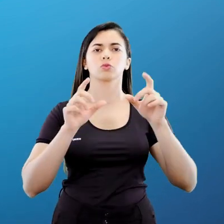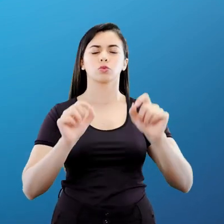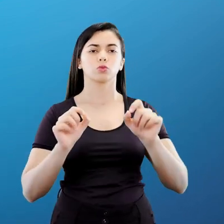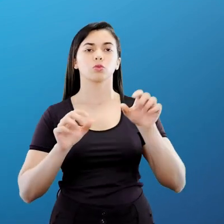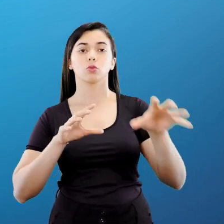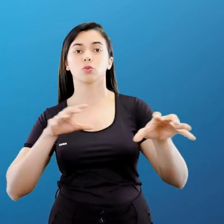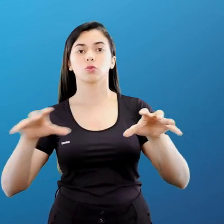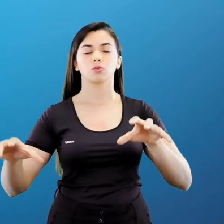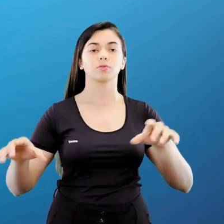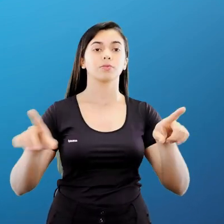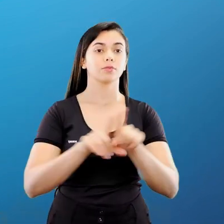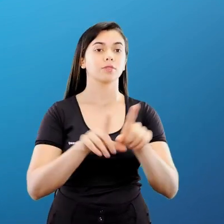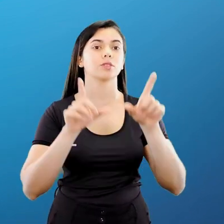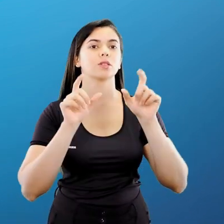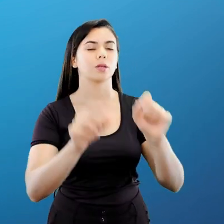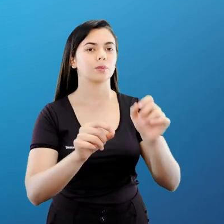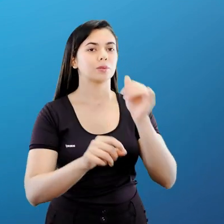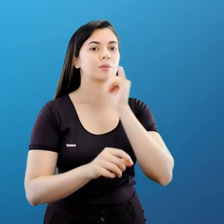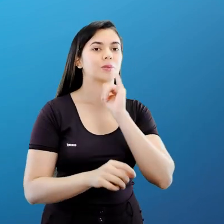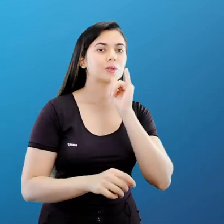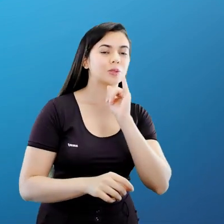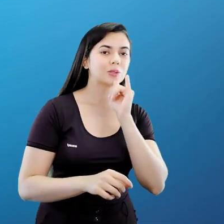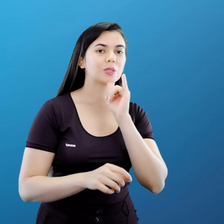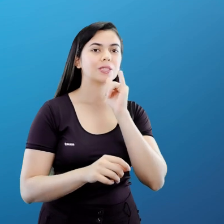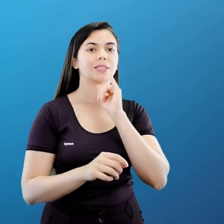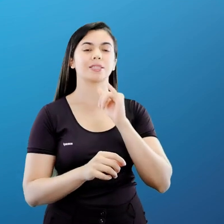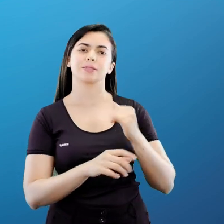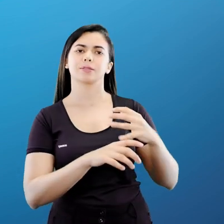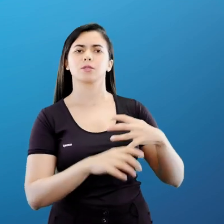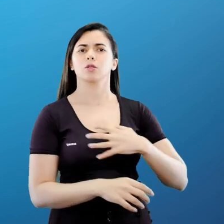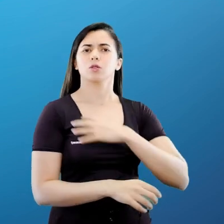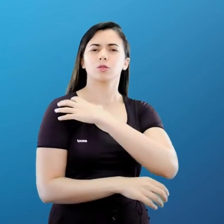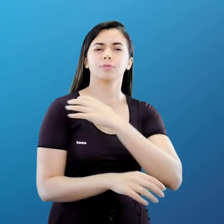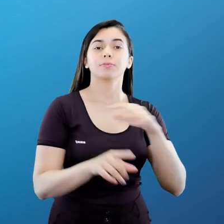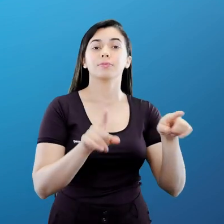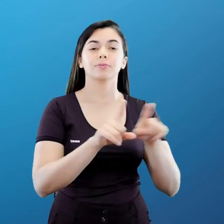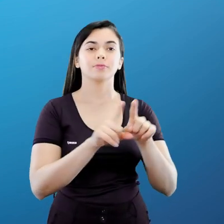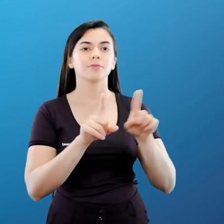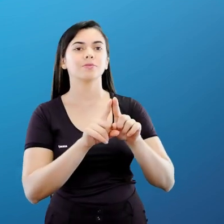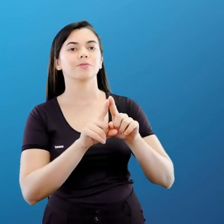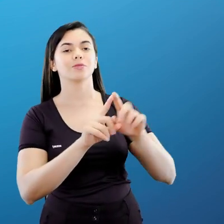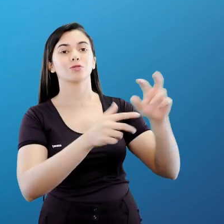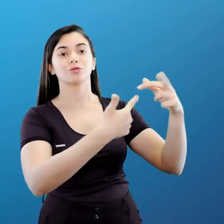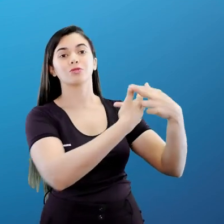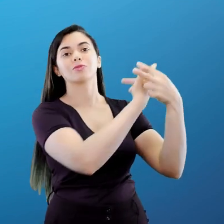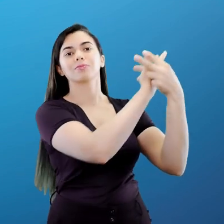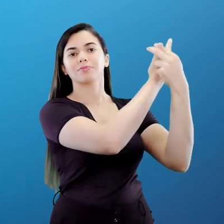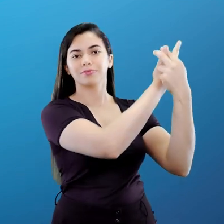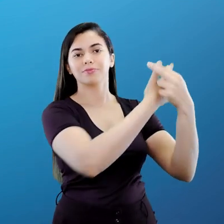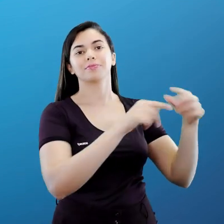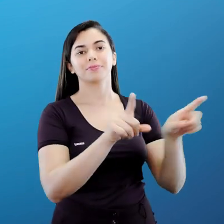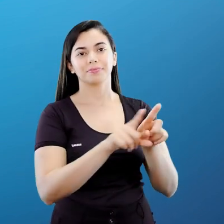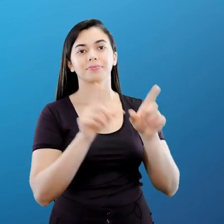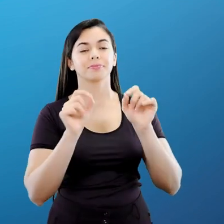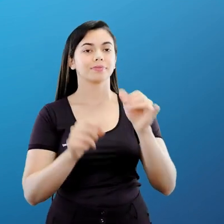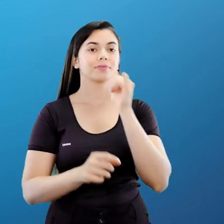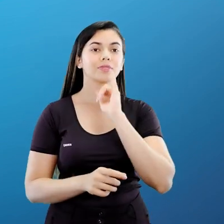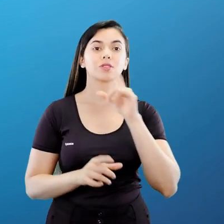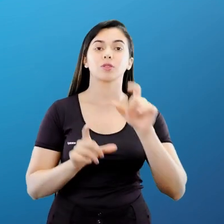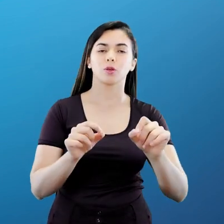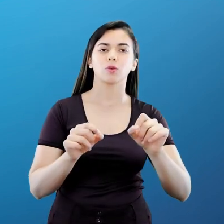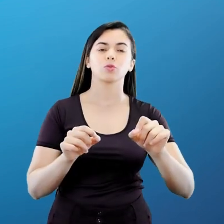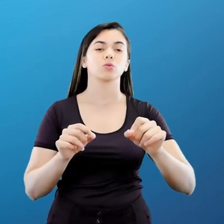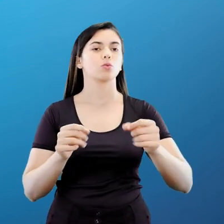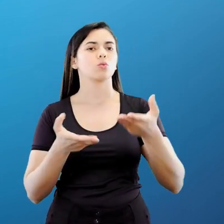os dois, a corrida armamentista e espacial e o equilíbrio de poderes entre as superpotências. Então o que isso